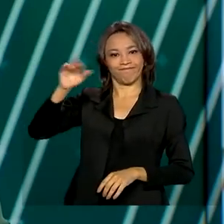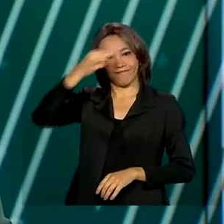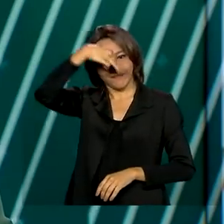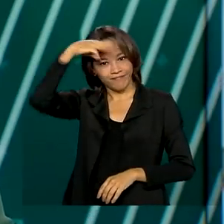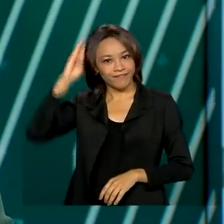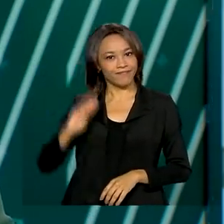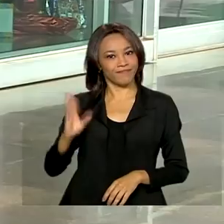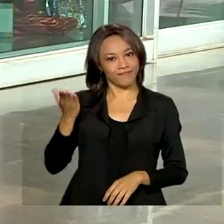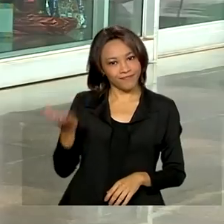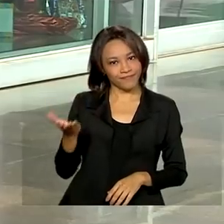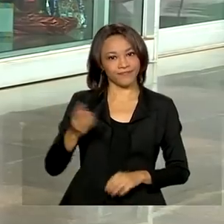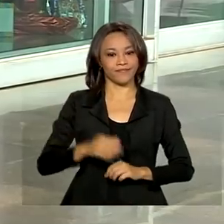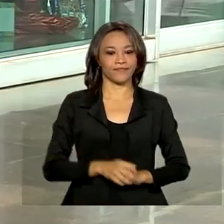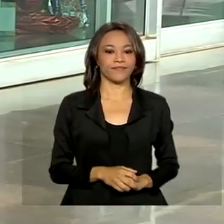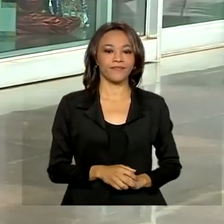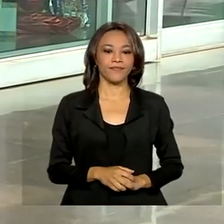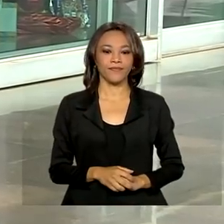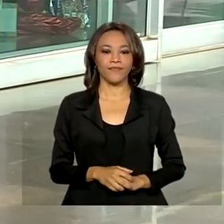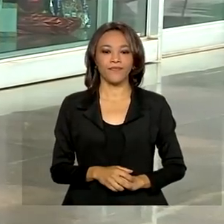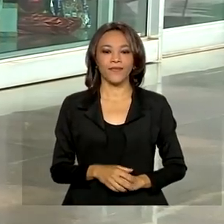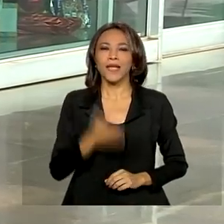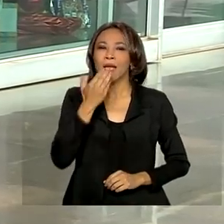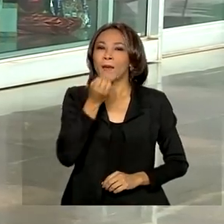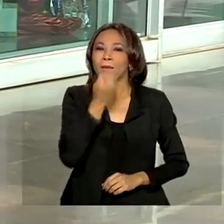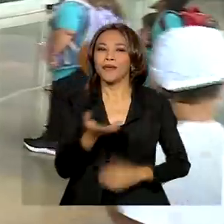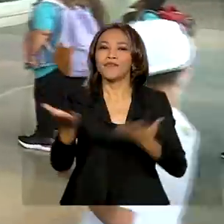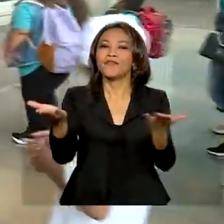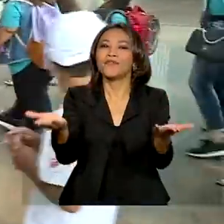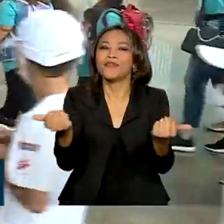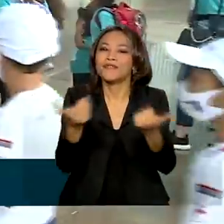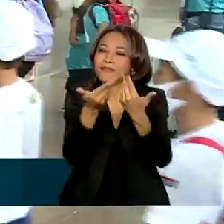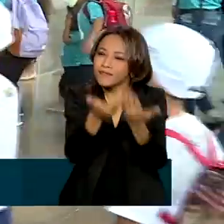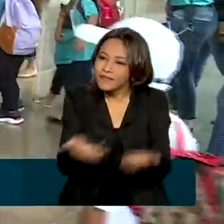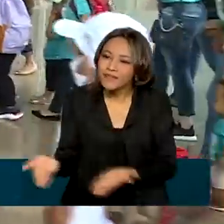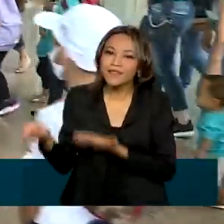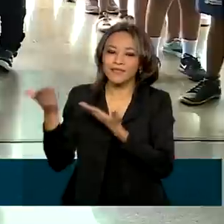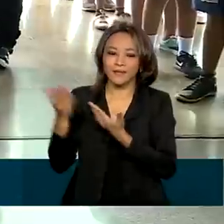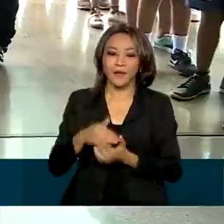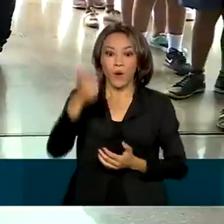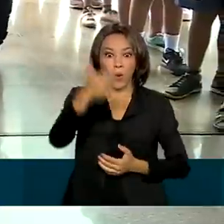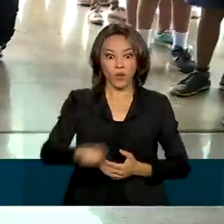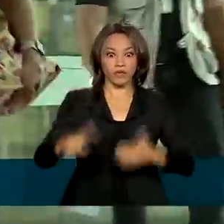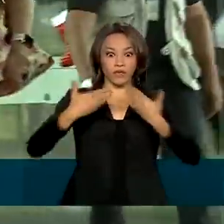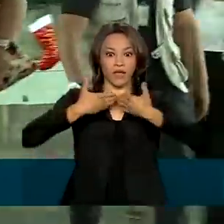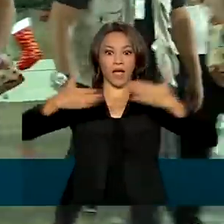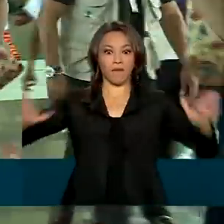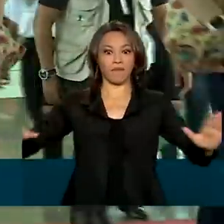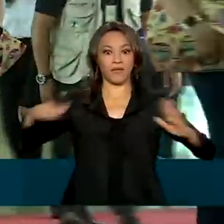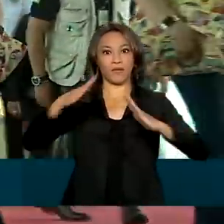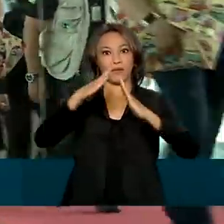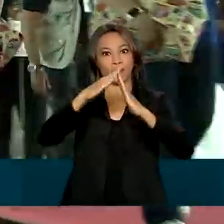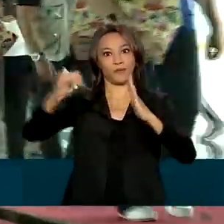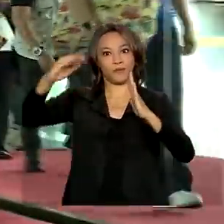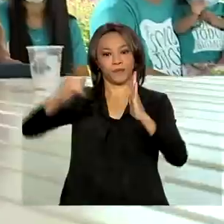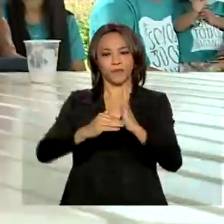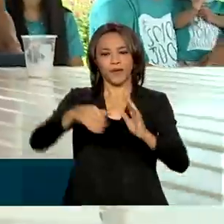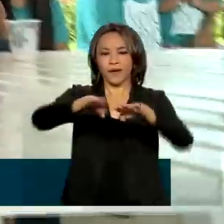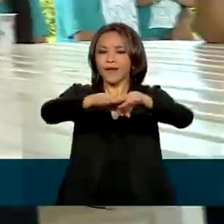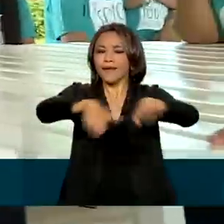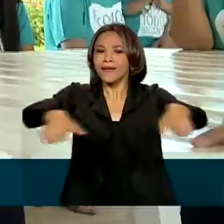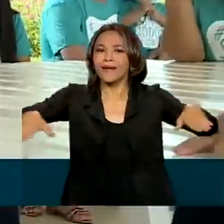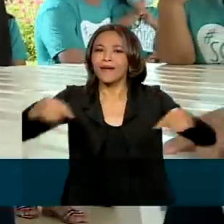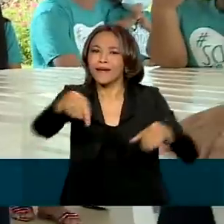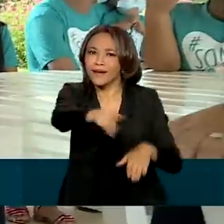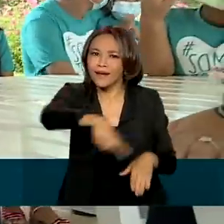Bolsonaro. Vejam muito bem-vindos. Mais uma vez o Palácio da Alvorada abriu as portas, agora para crianças do